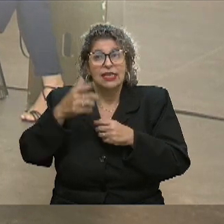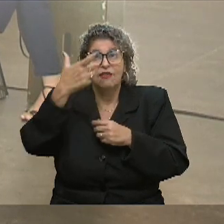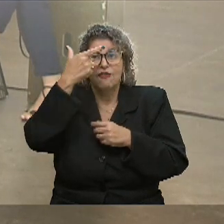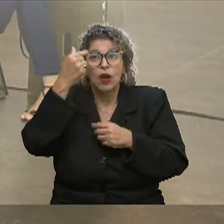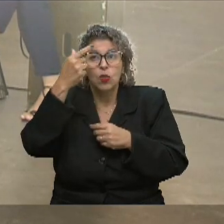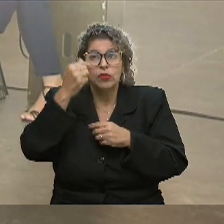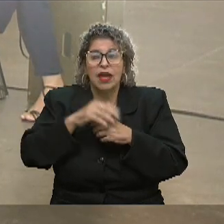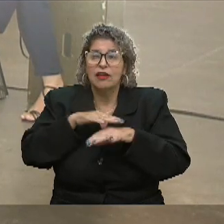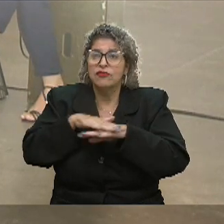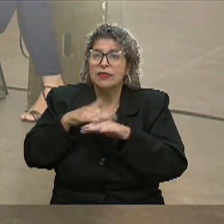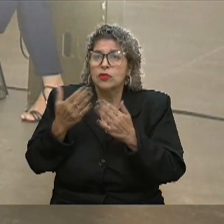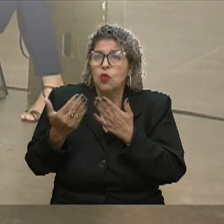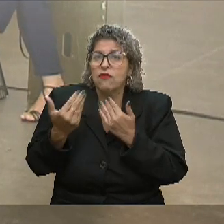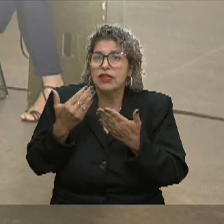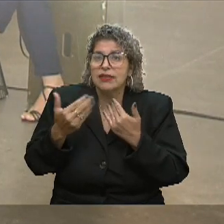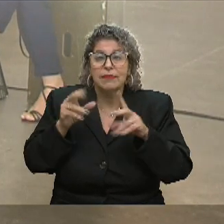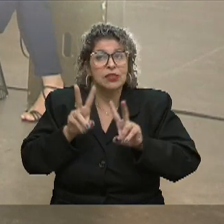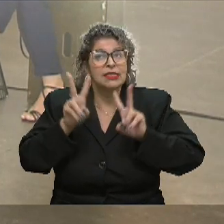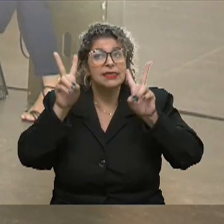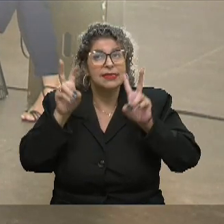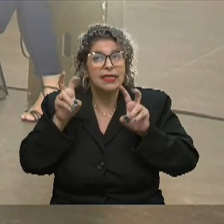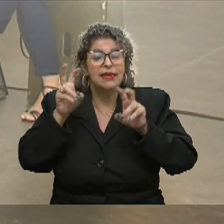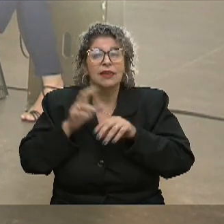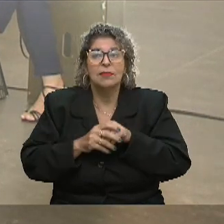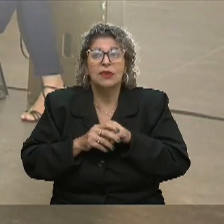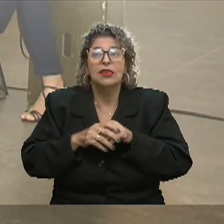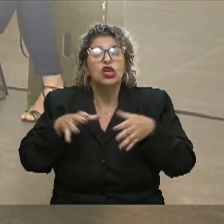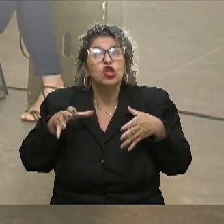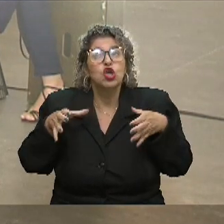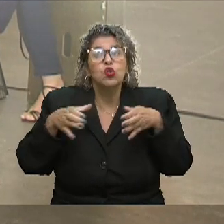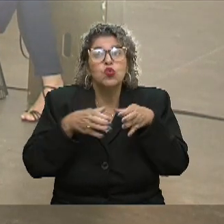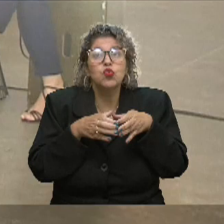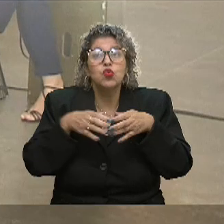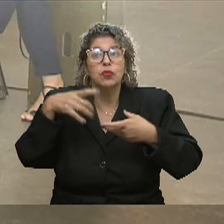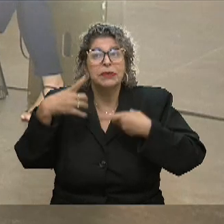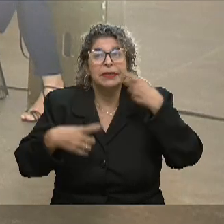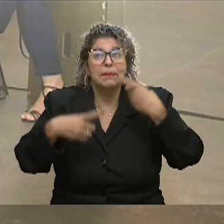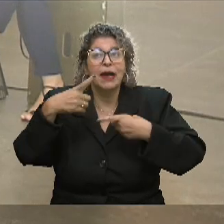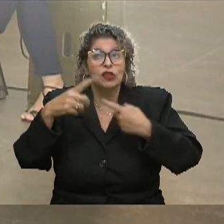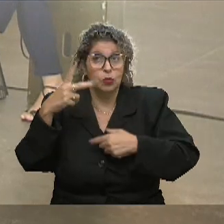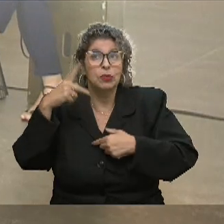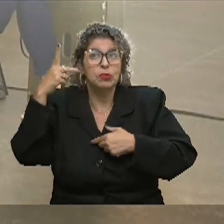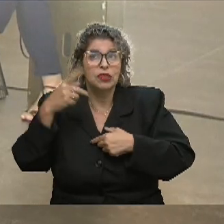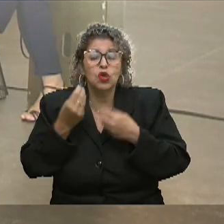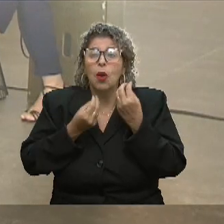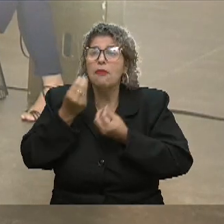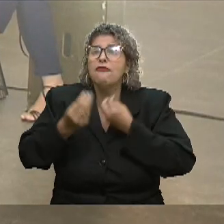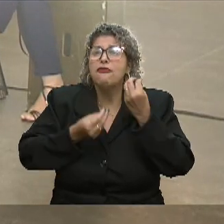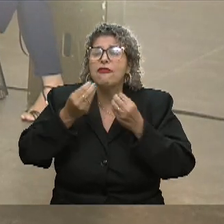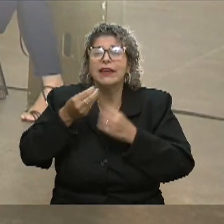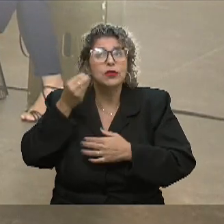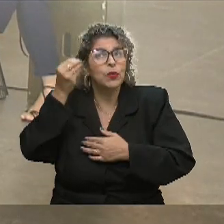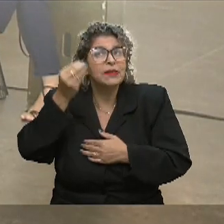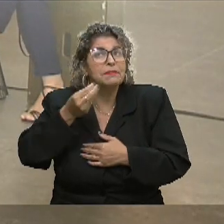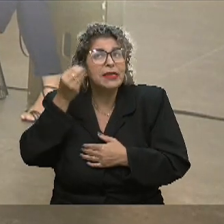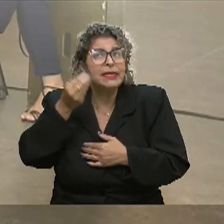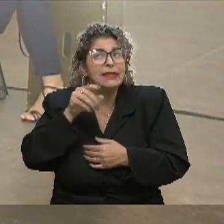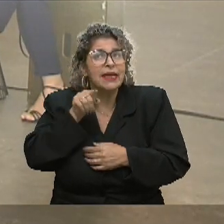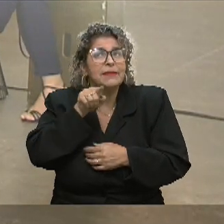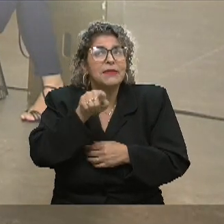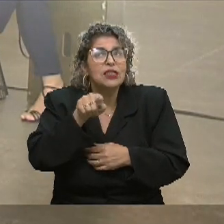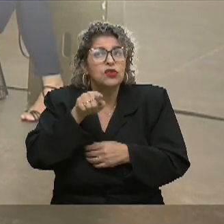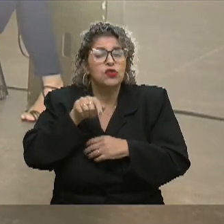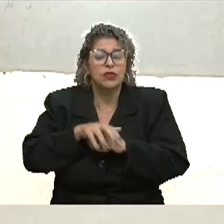também abordavam essas questões, né? Se existia grupos em que se debate sobre política também. Como é que foi essa primeira experiência para ti?